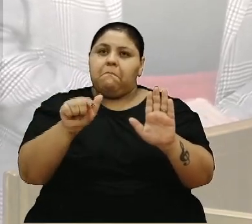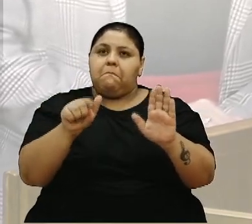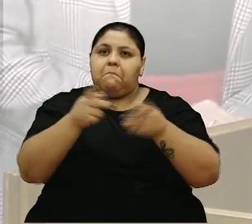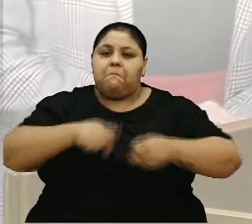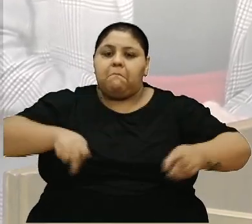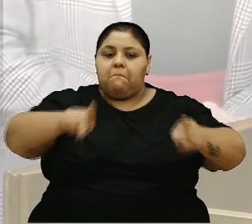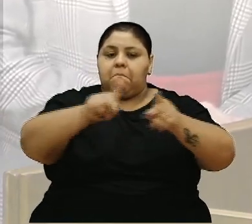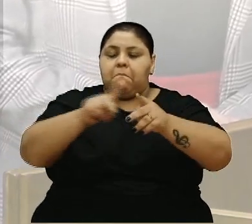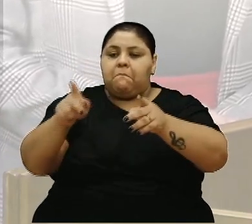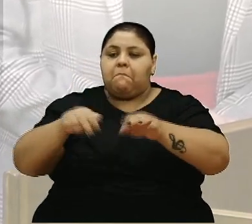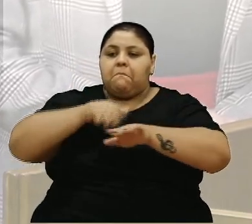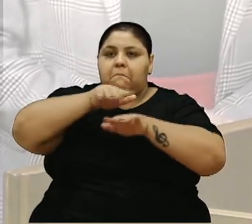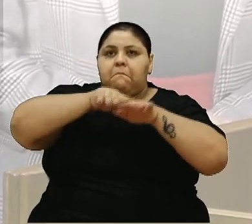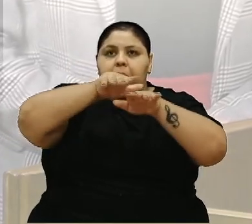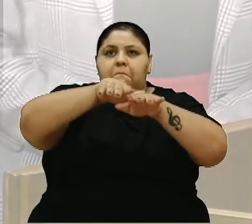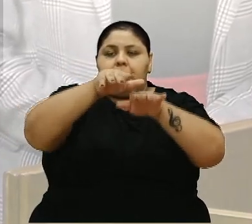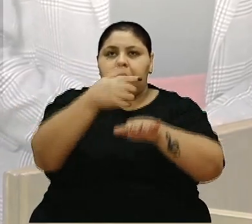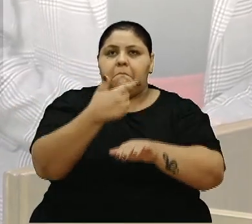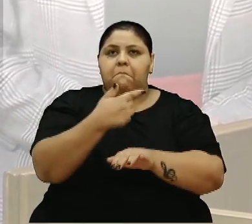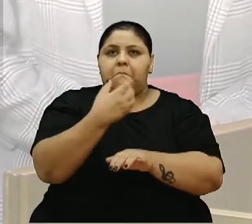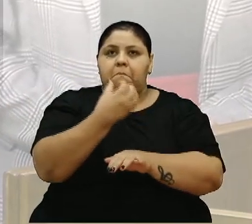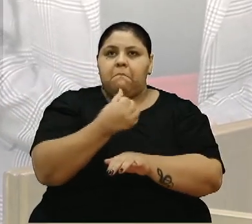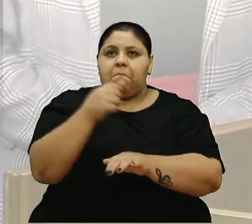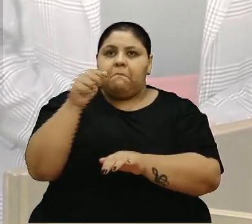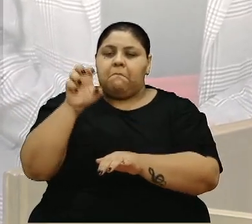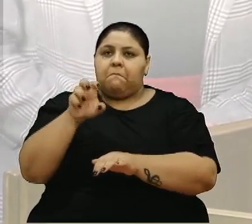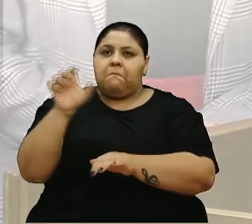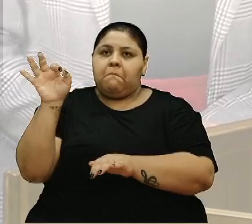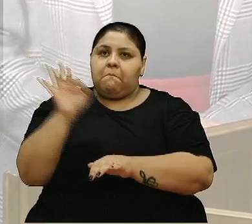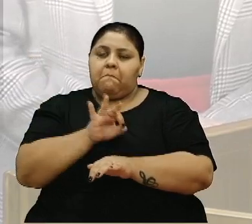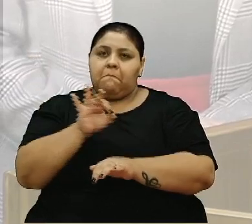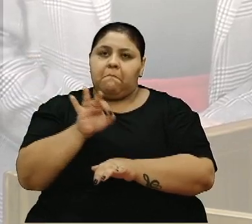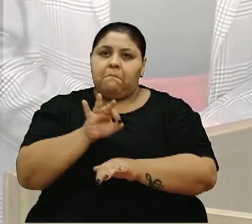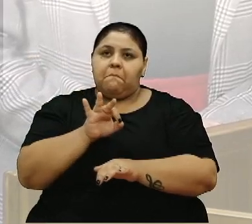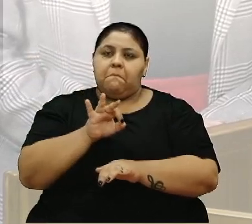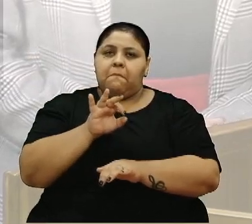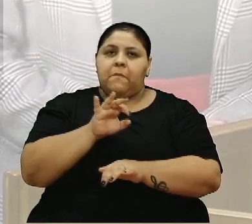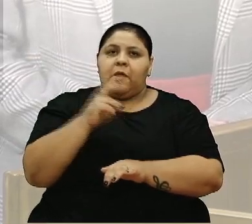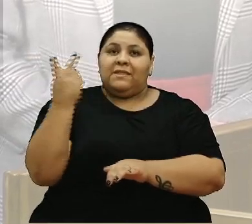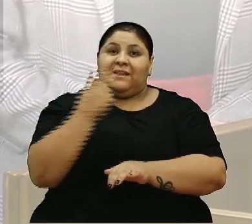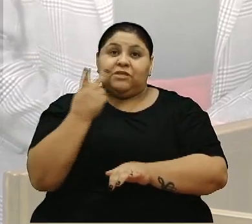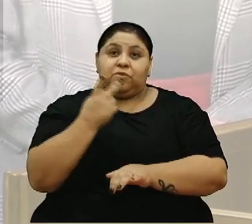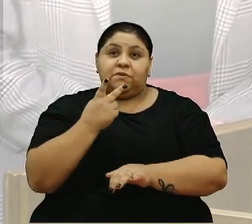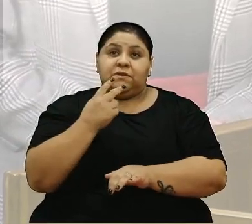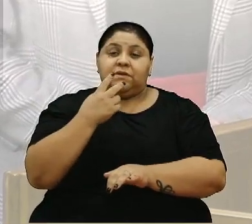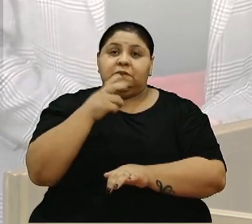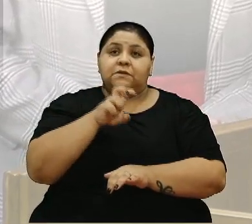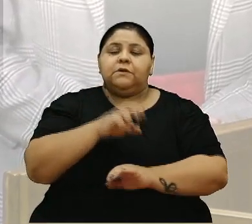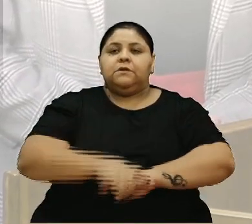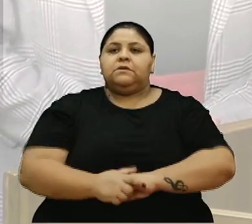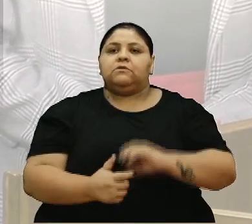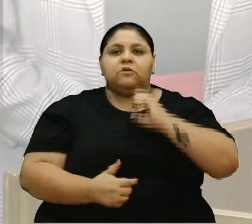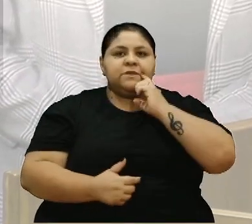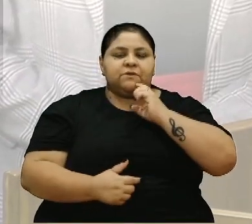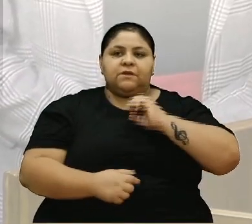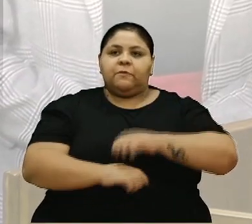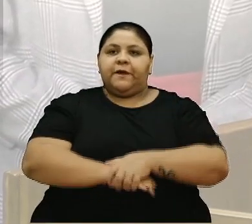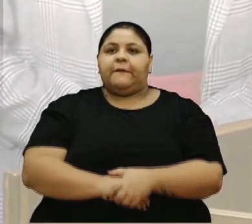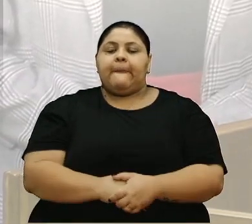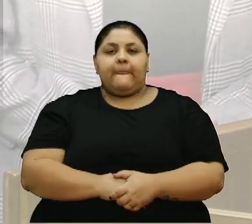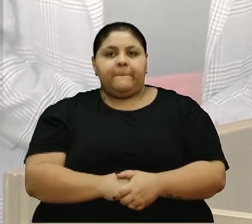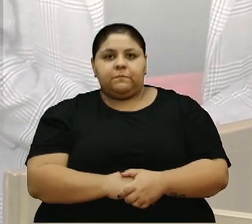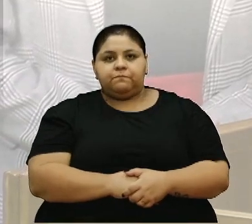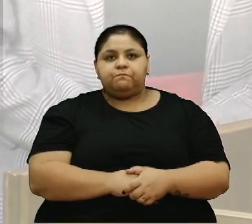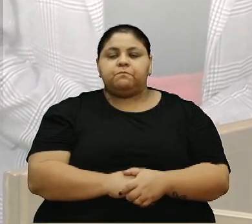público nos desfiles, 65 mil. Nas duas segundas-feiras, 56 mil pessoas. Jogos coloniais, 15 mil. E o